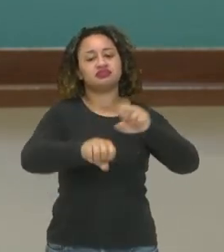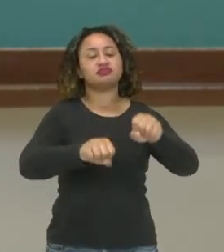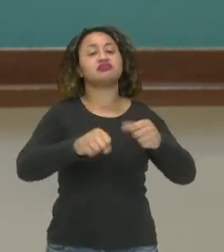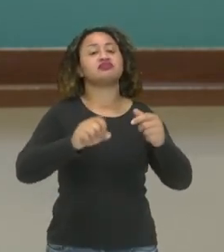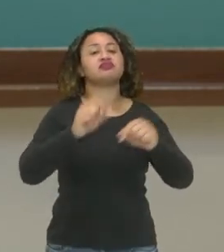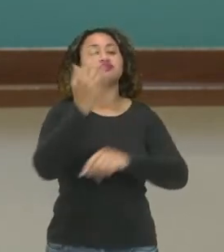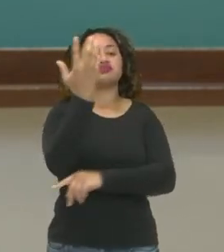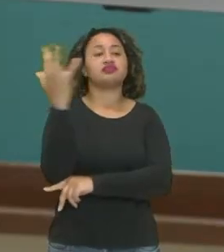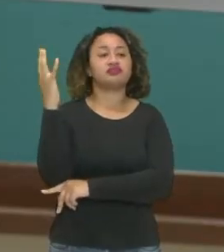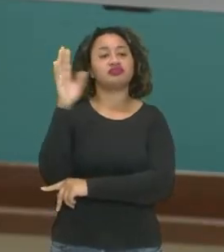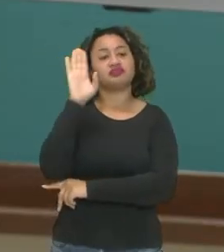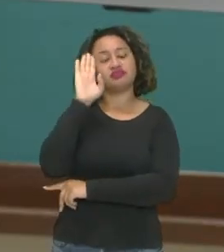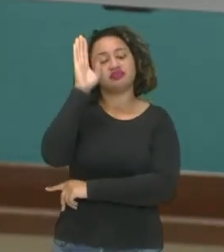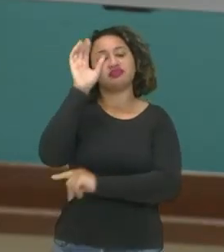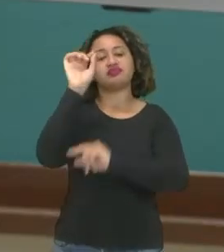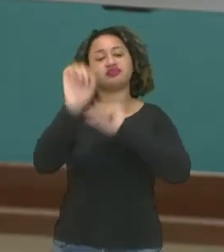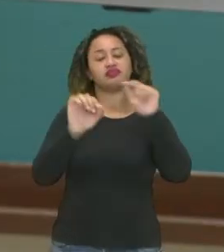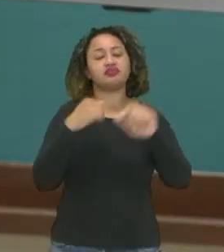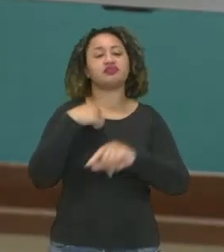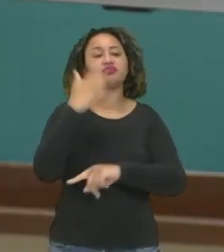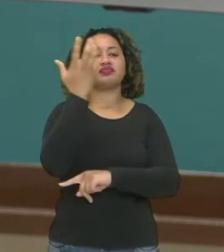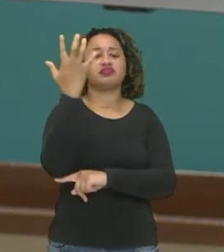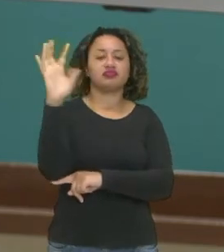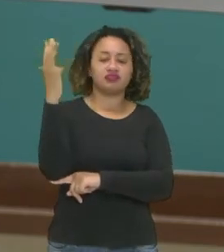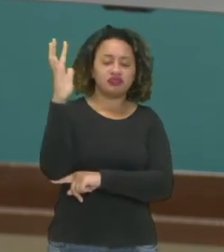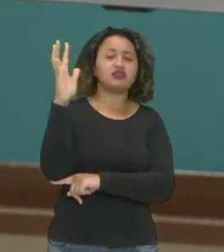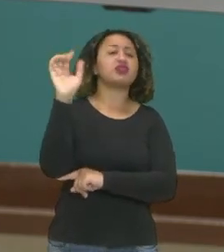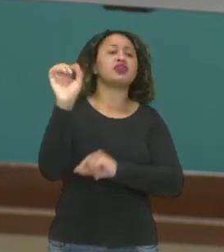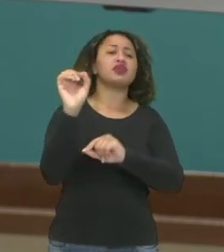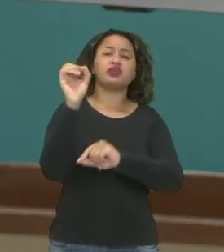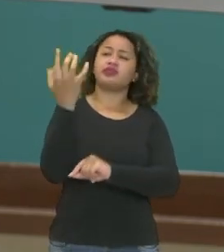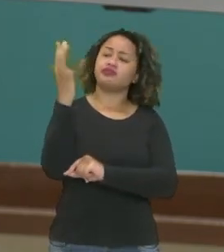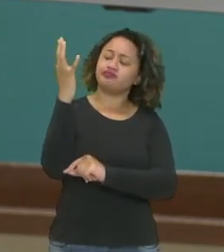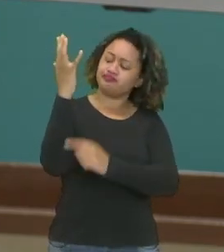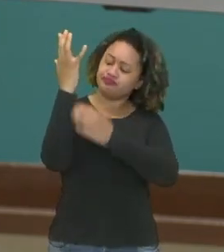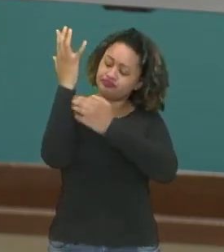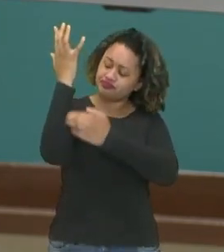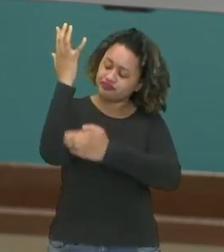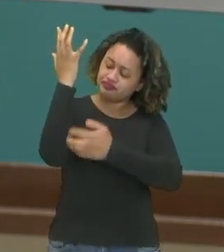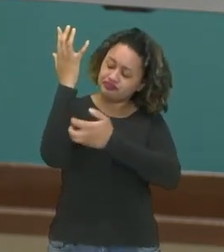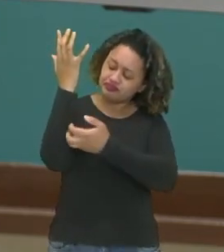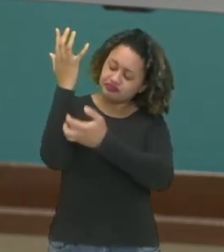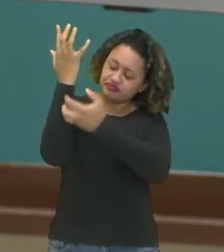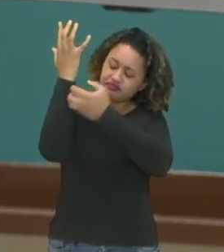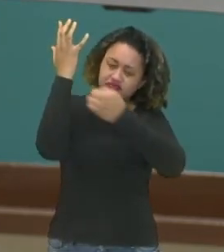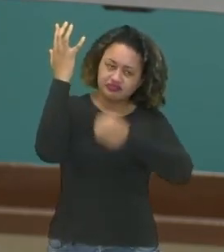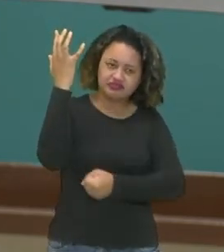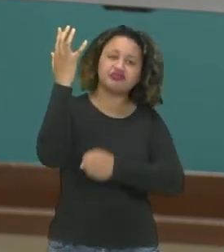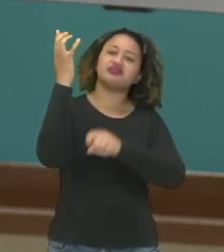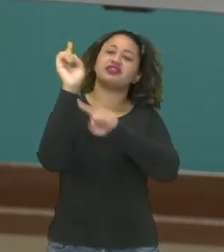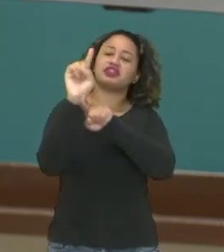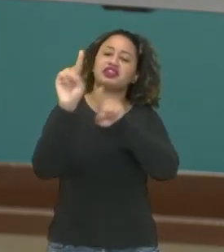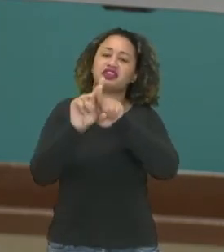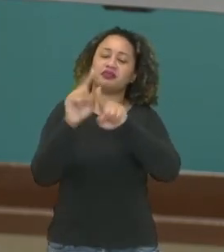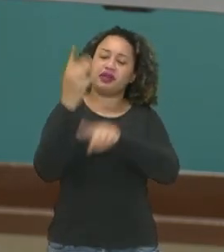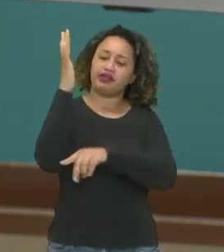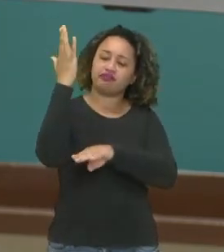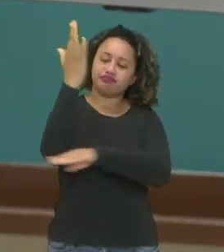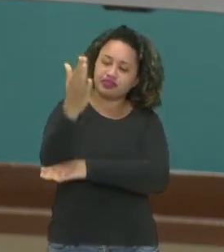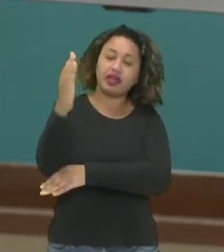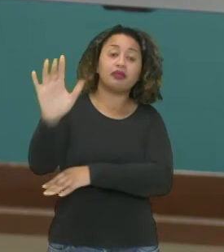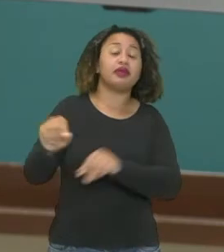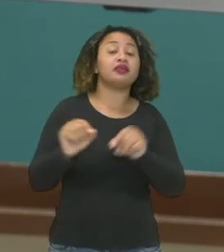a extração aí de vegetais, as árvores, para a fabricação de papel e celulose, madeira, óleo,